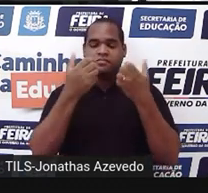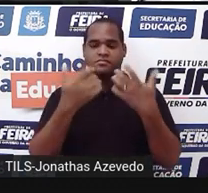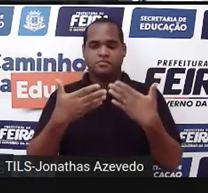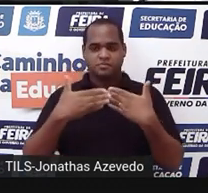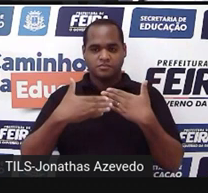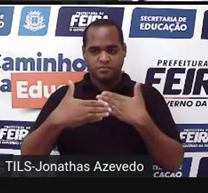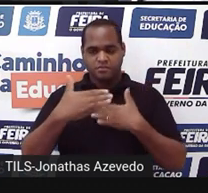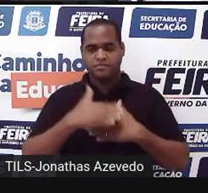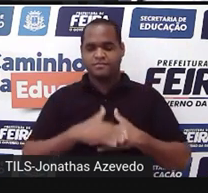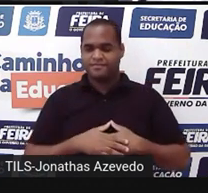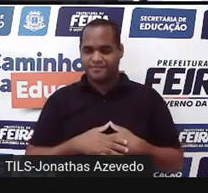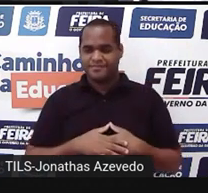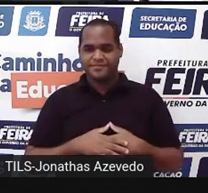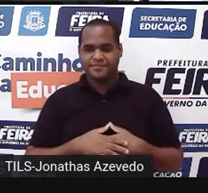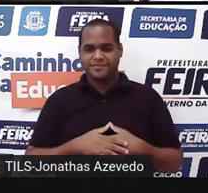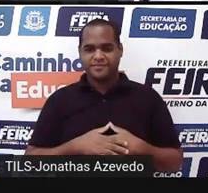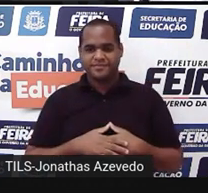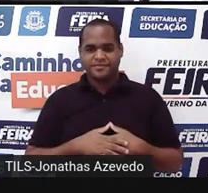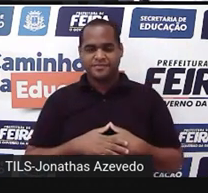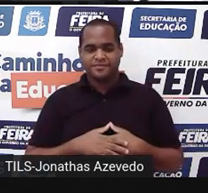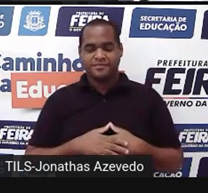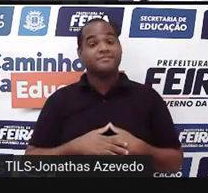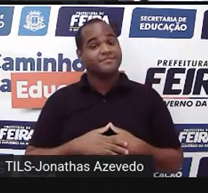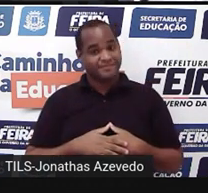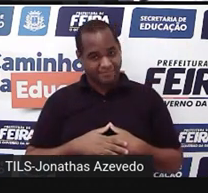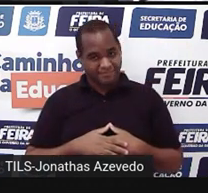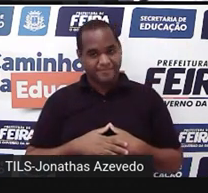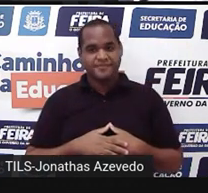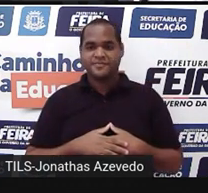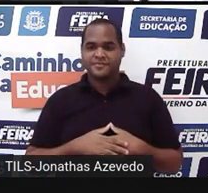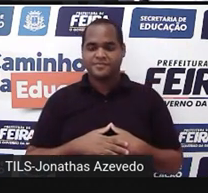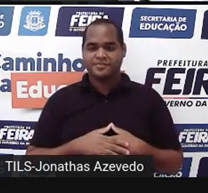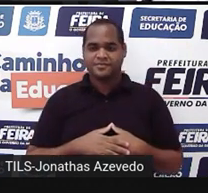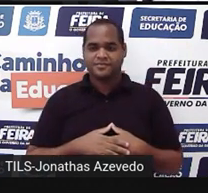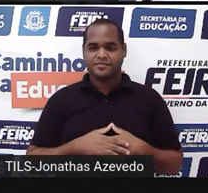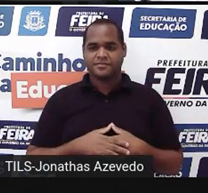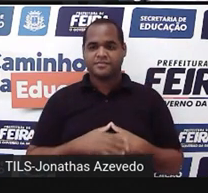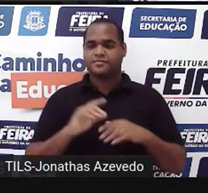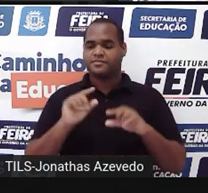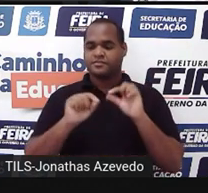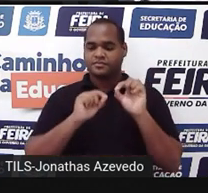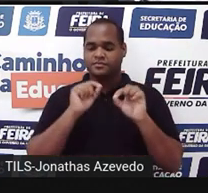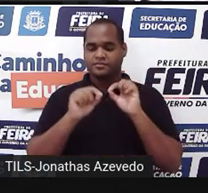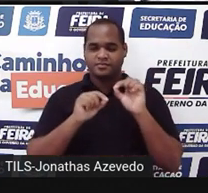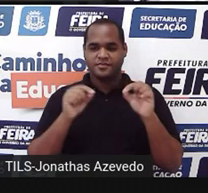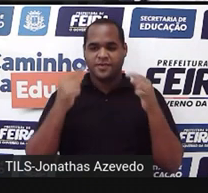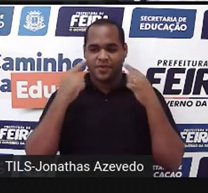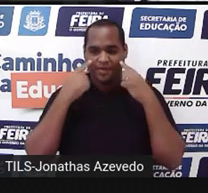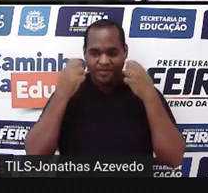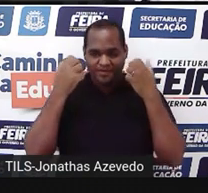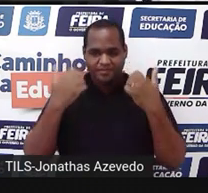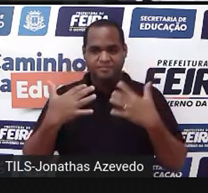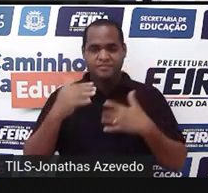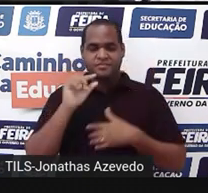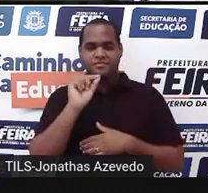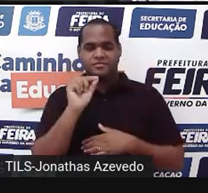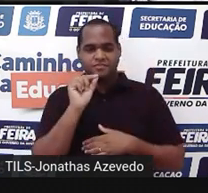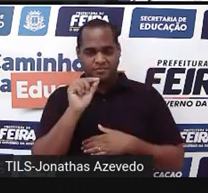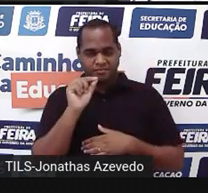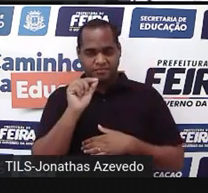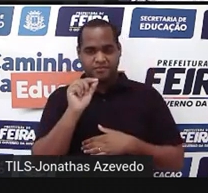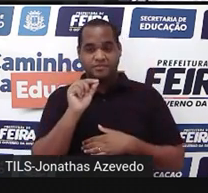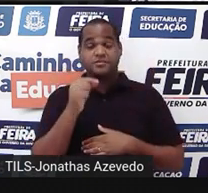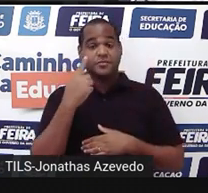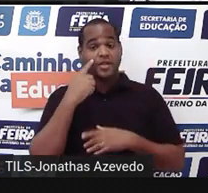próximas telas. Beleza? Então olha só, olha o seguinte, olha o que é que está ali na tela.